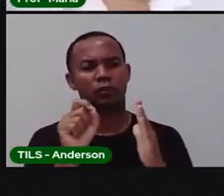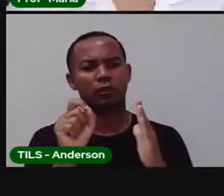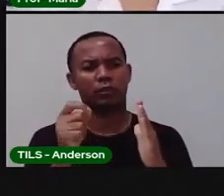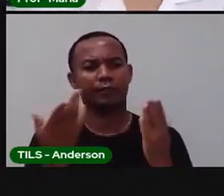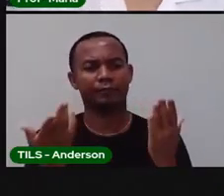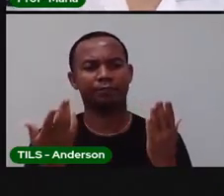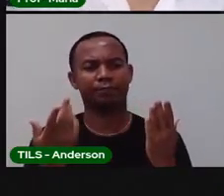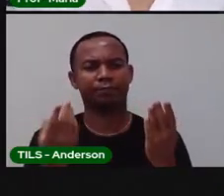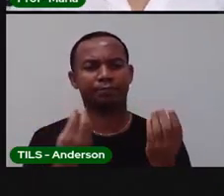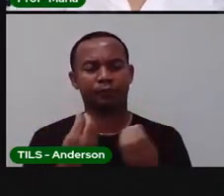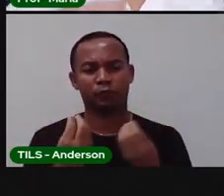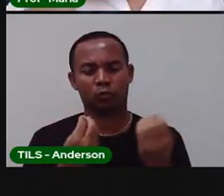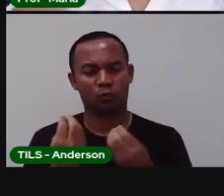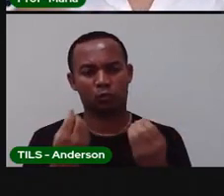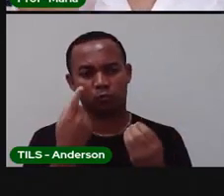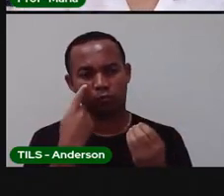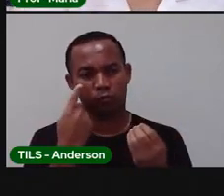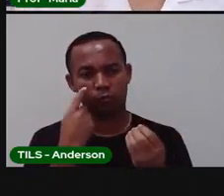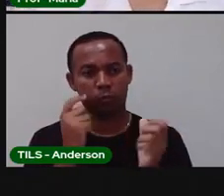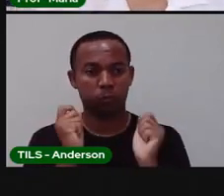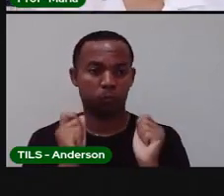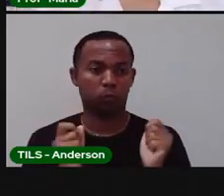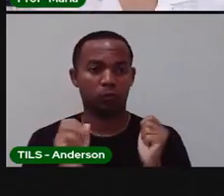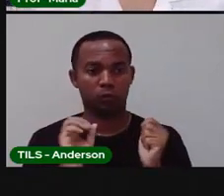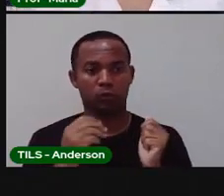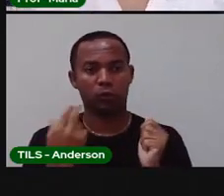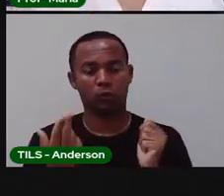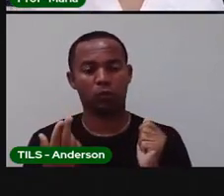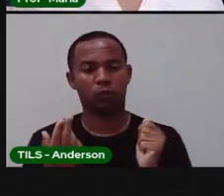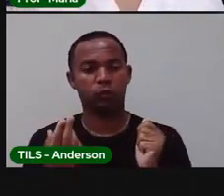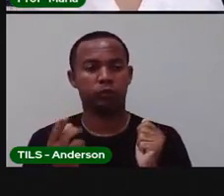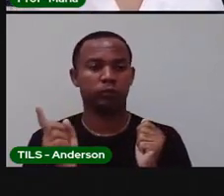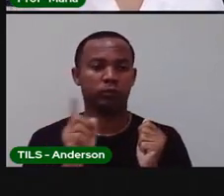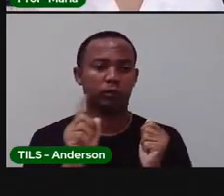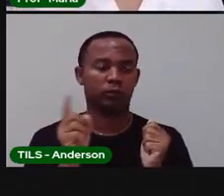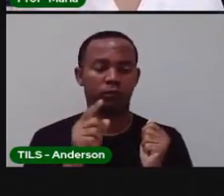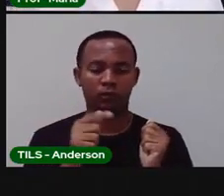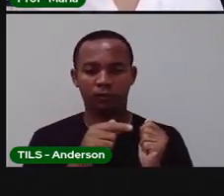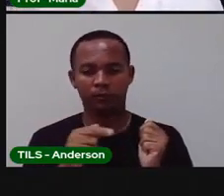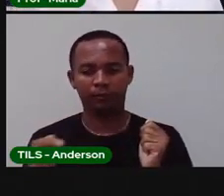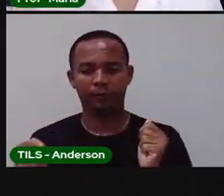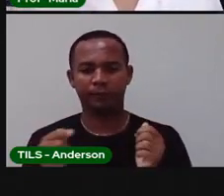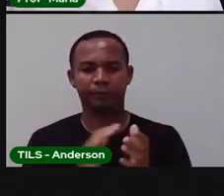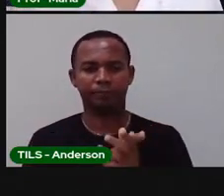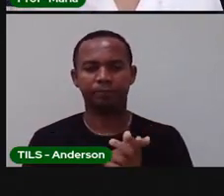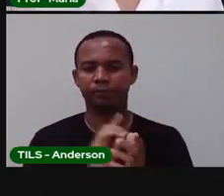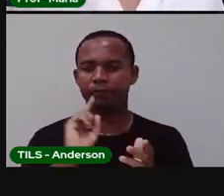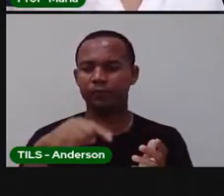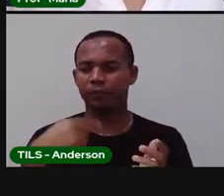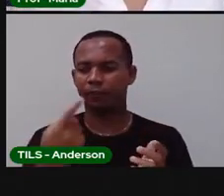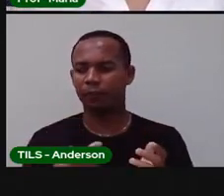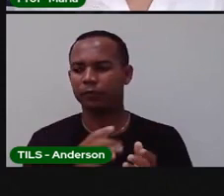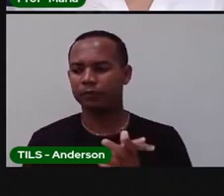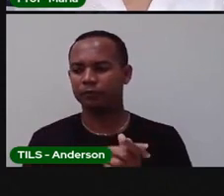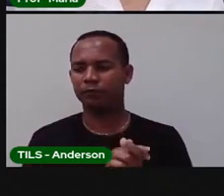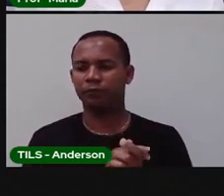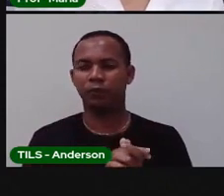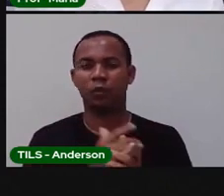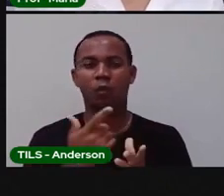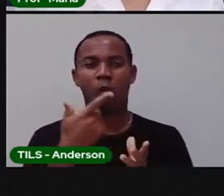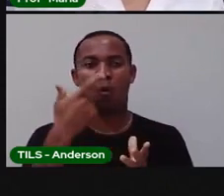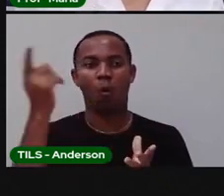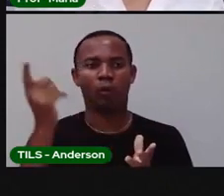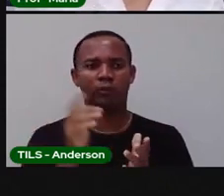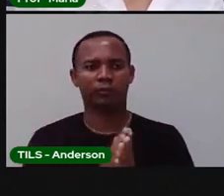da decisão que ele tomar, na verdade, se de fato ele vai utilizar isso nessa semana, se ele vai utilizar depois, ou se ele tem uma outra